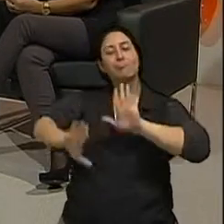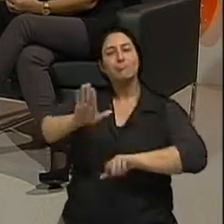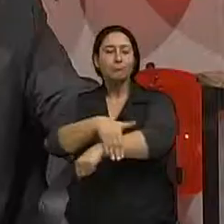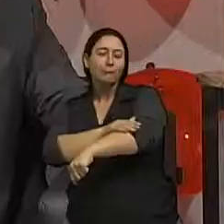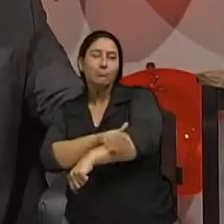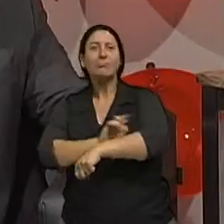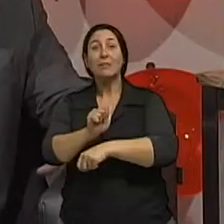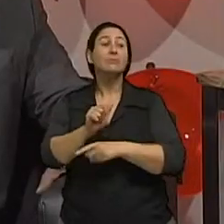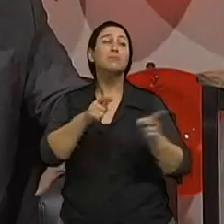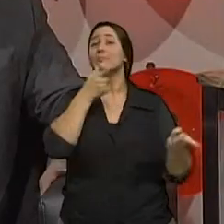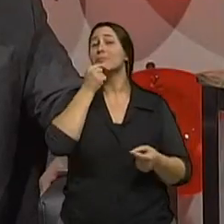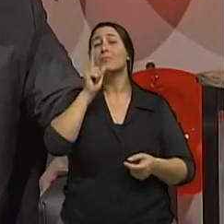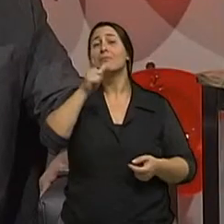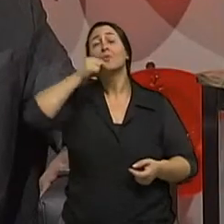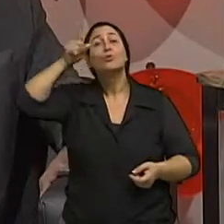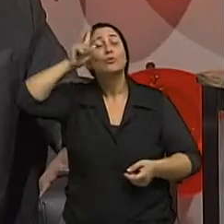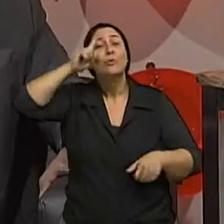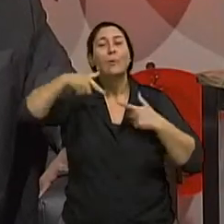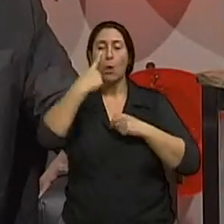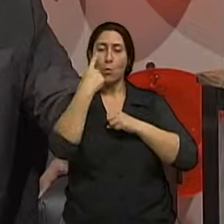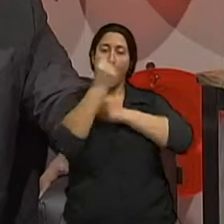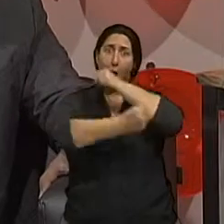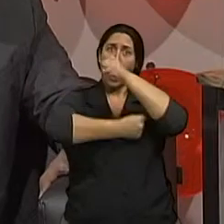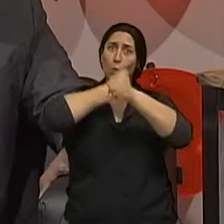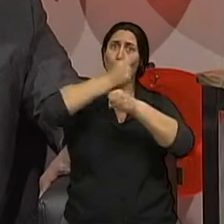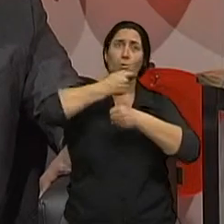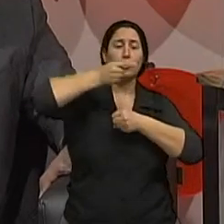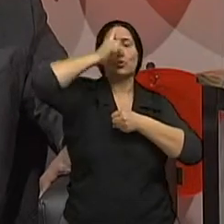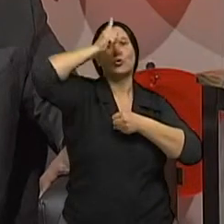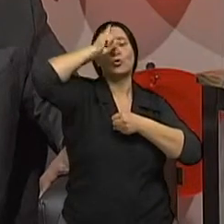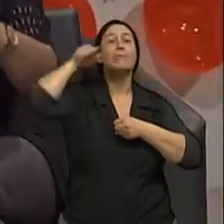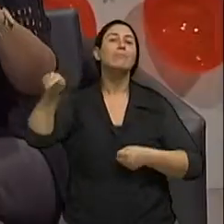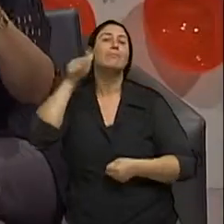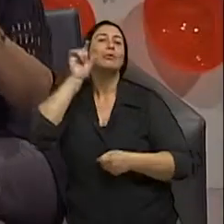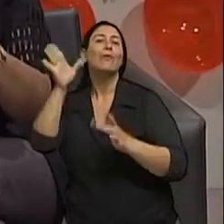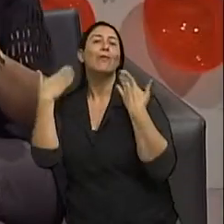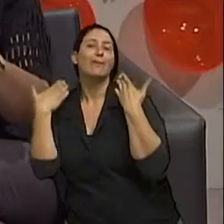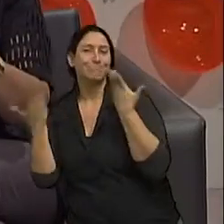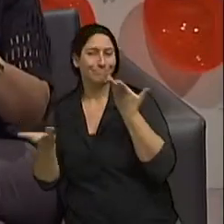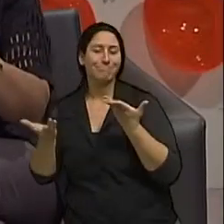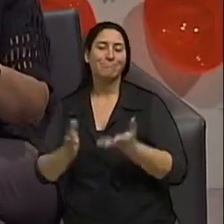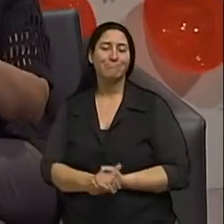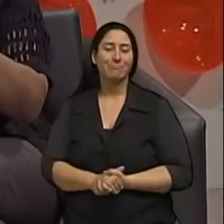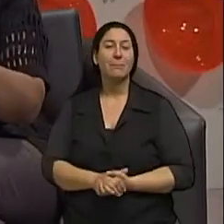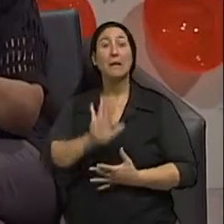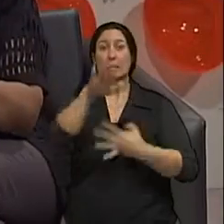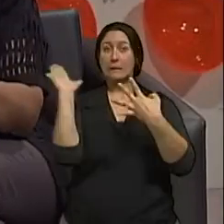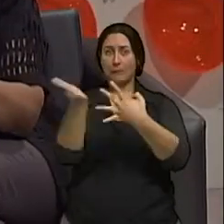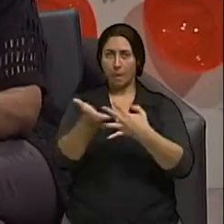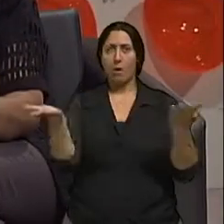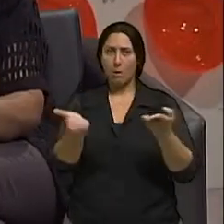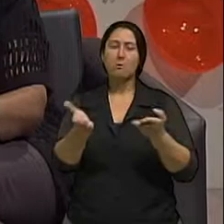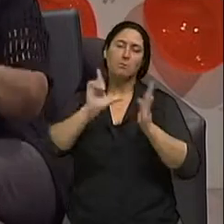provavelmente o homem se expõe mais diariamente na rua do que na mulher. Certo. Nós vamos a um pequeno intervalo é só